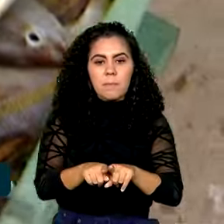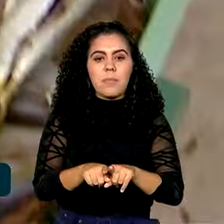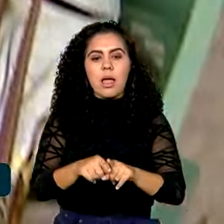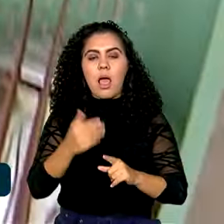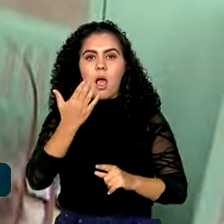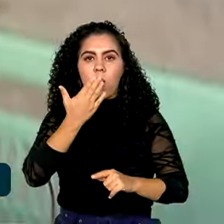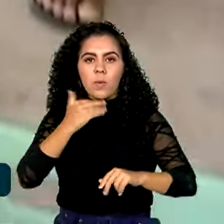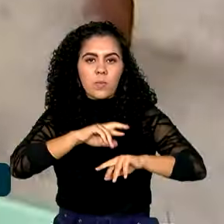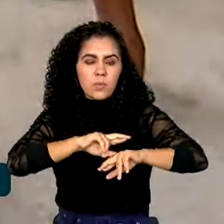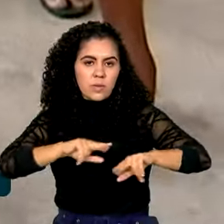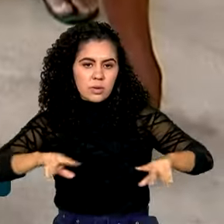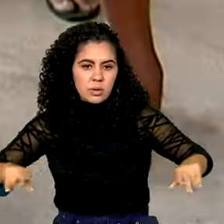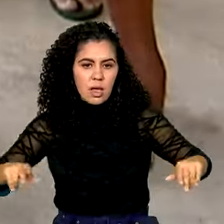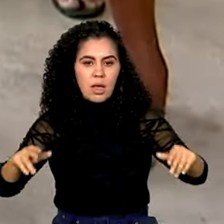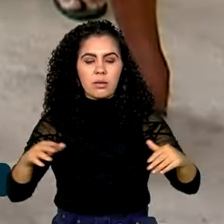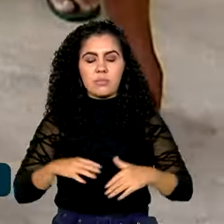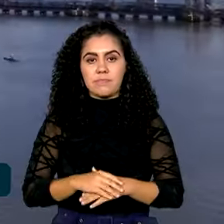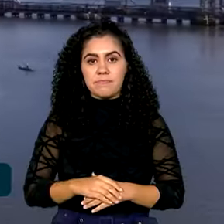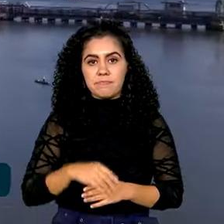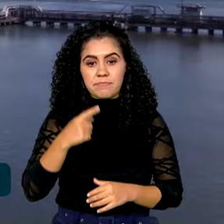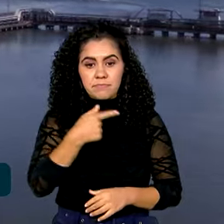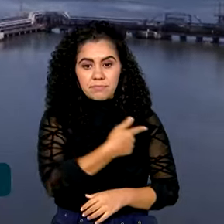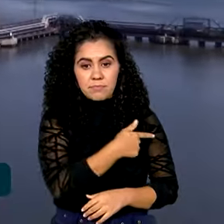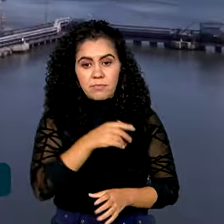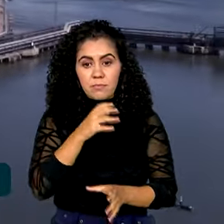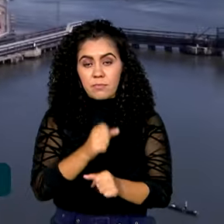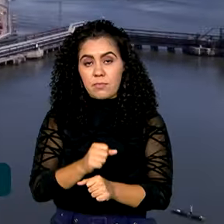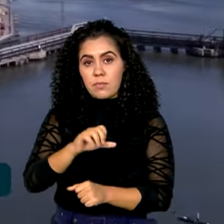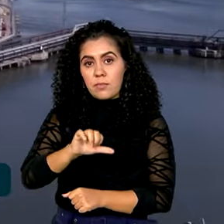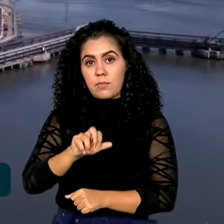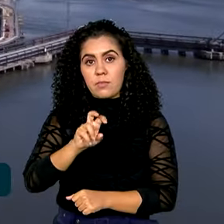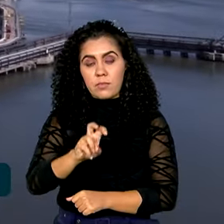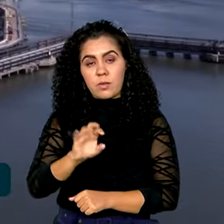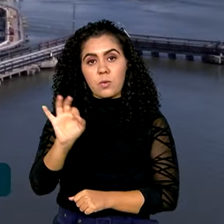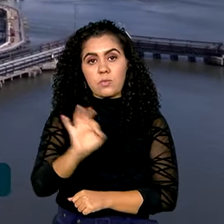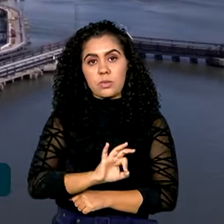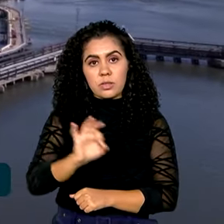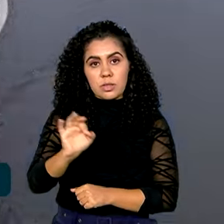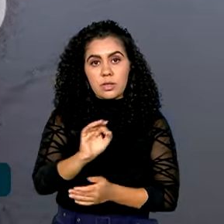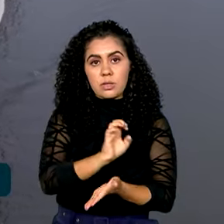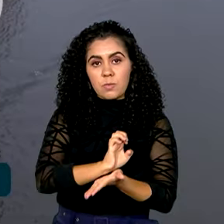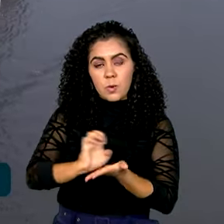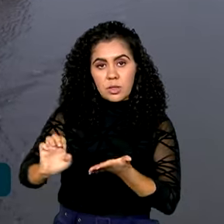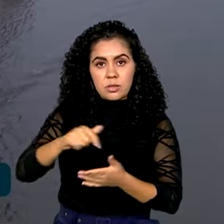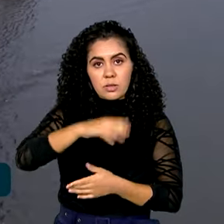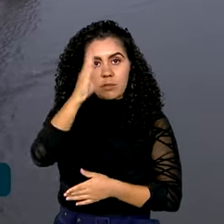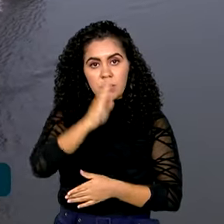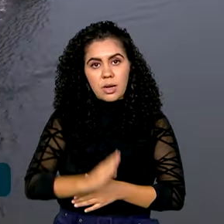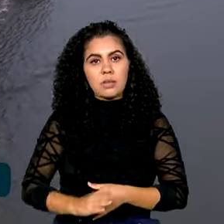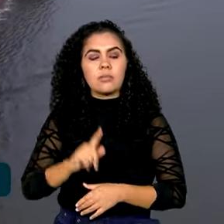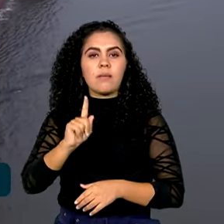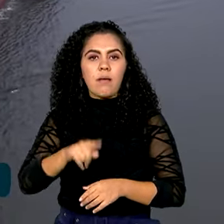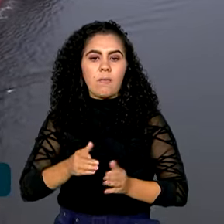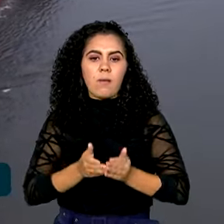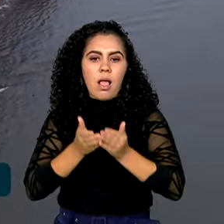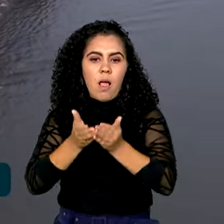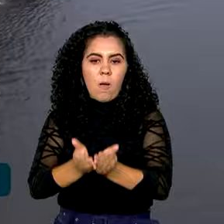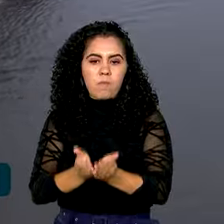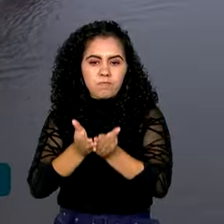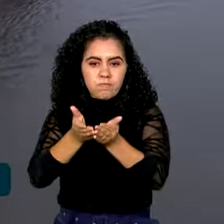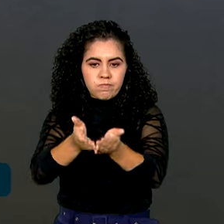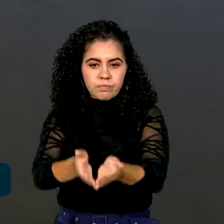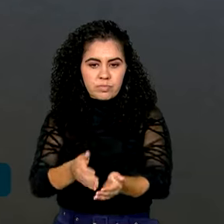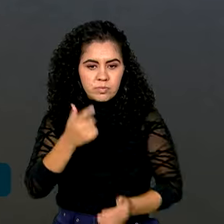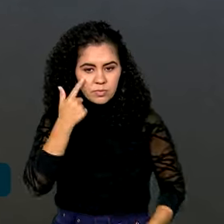culinária marinha. 95% das exportações brasileiras são feitas por navios. Para desenvolver